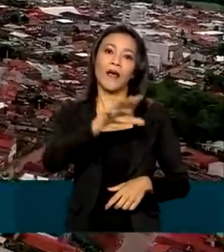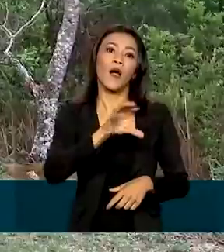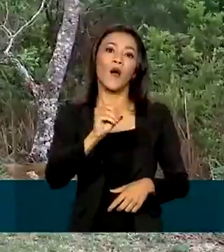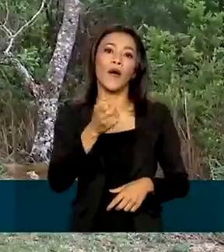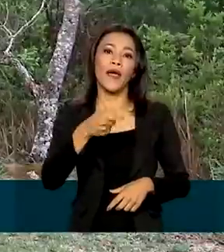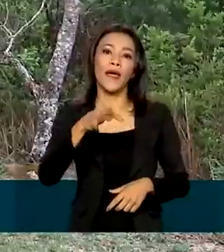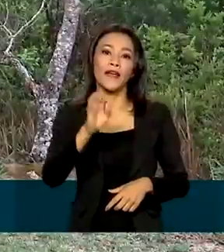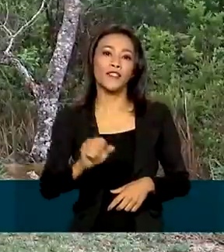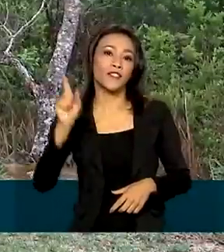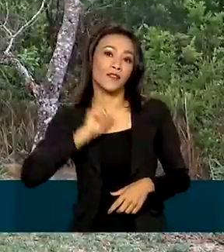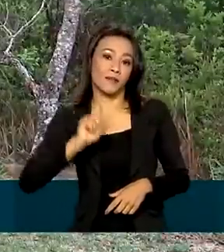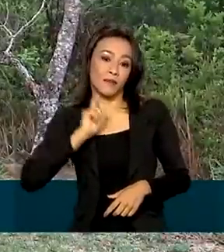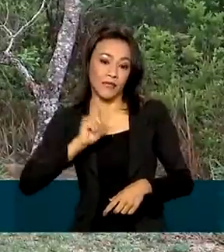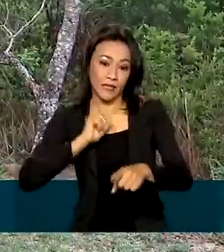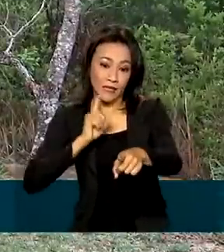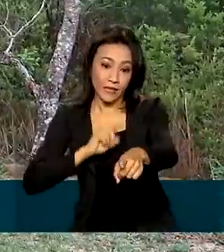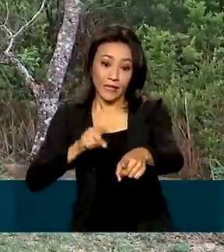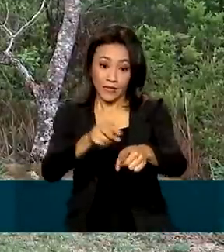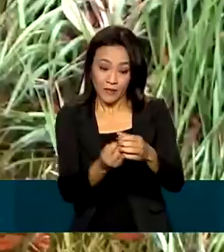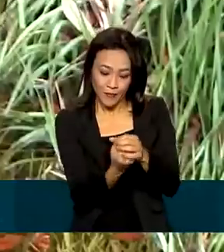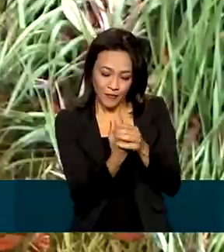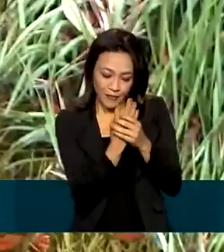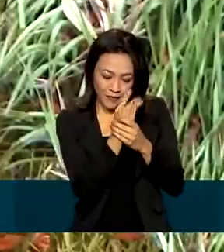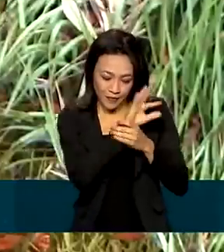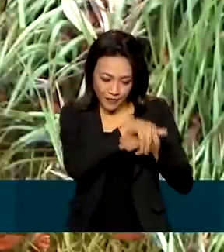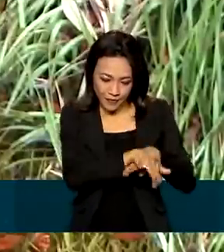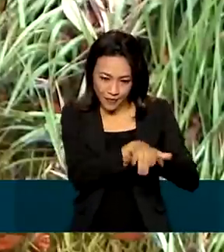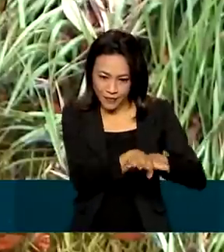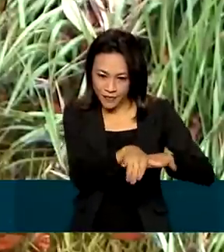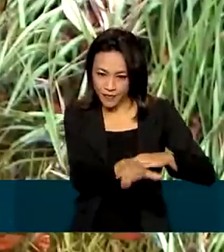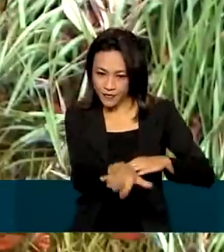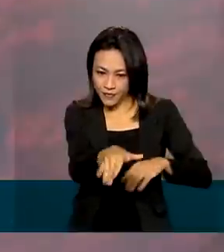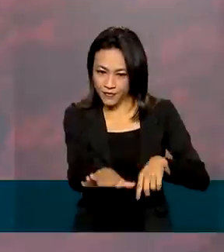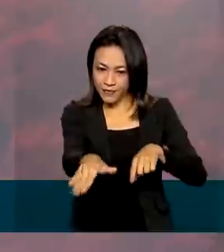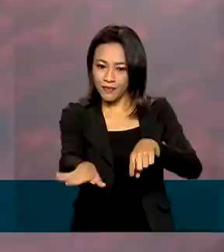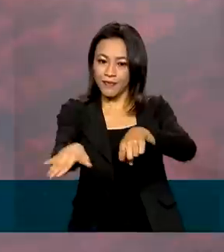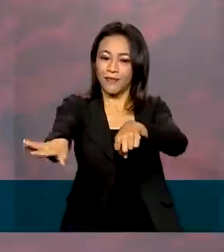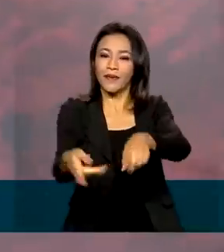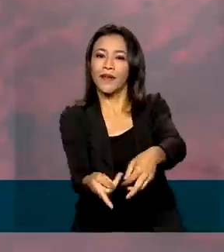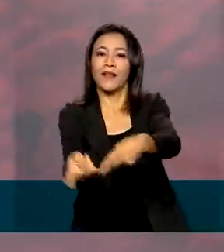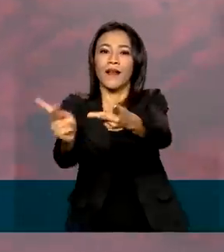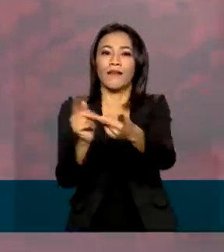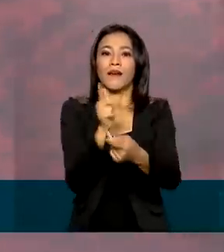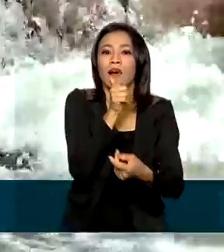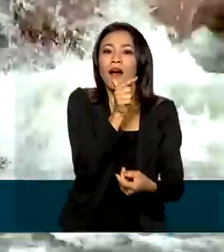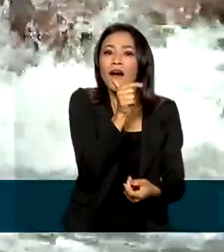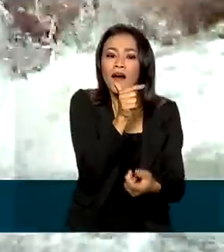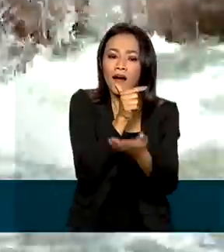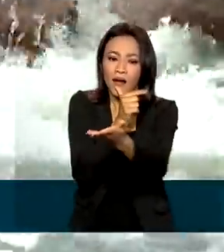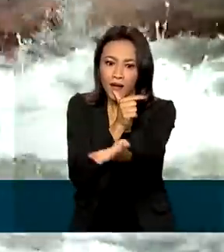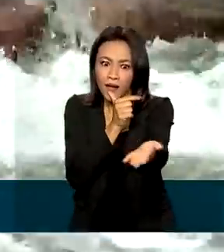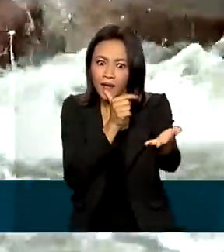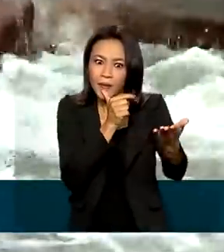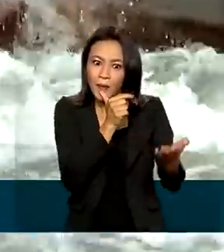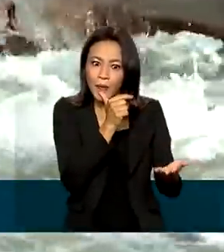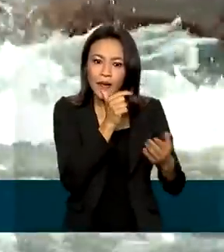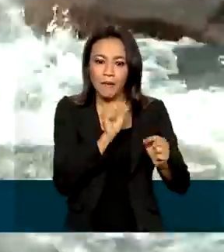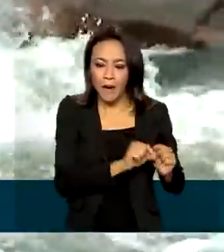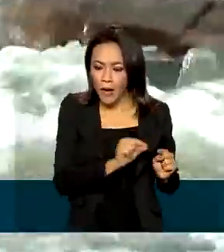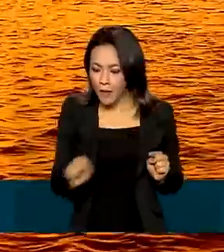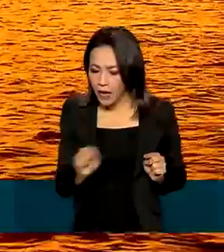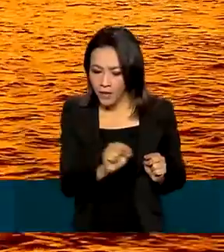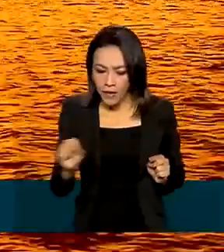tesouro, a nascente do rio São Francisco, que nasce na região e leva água e vida por outros quatro